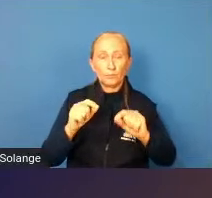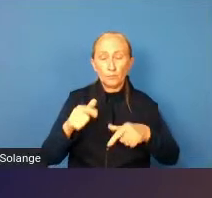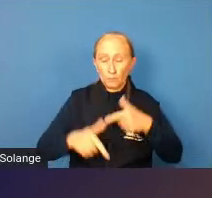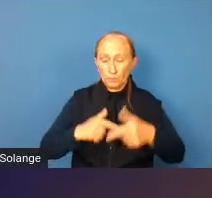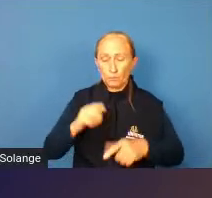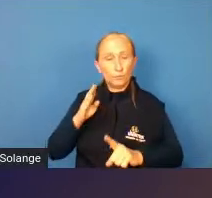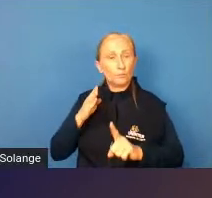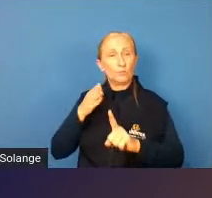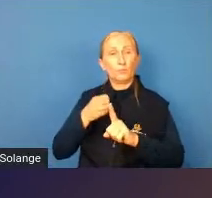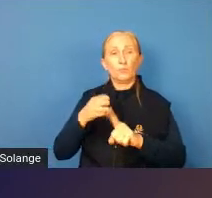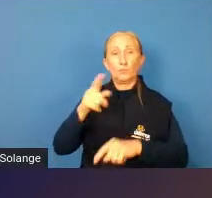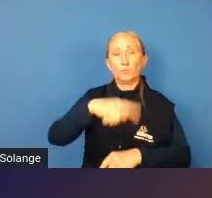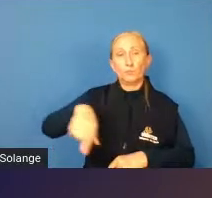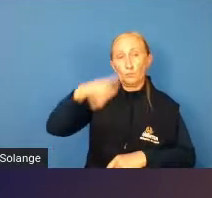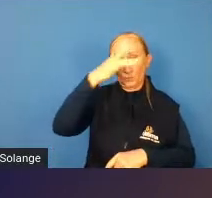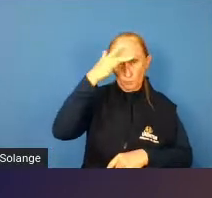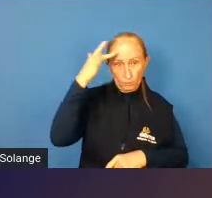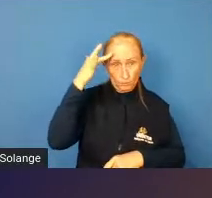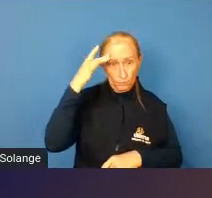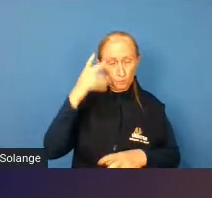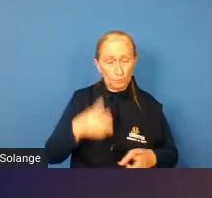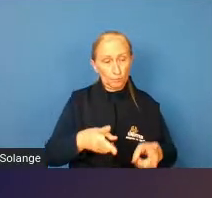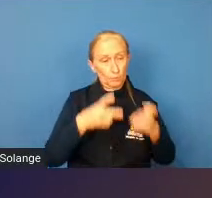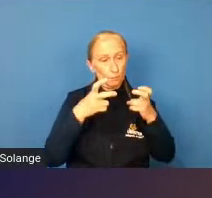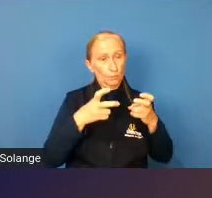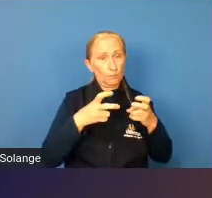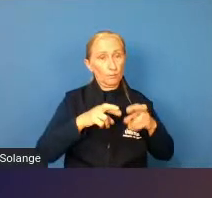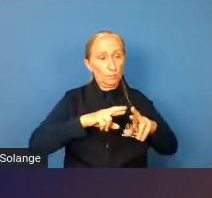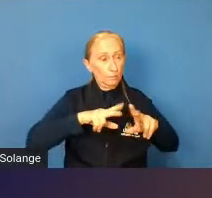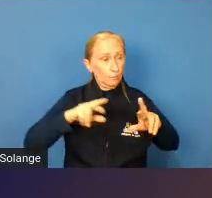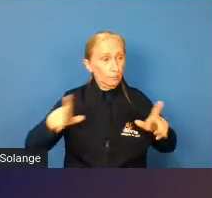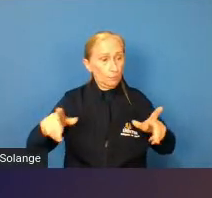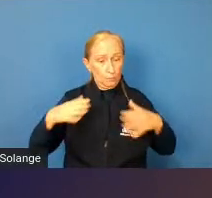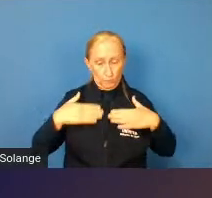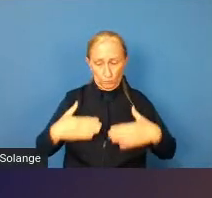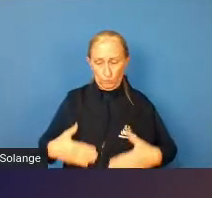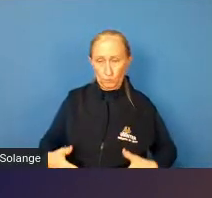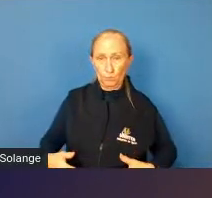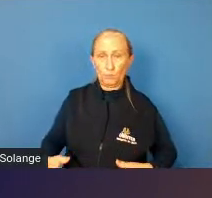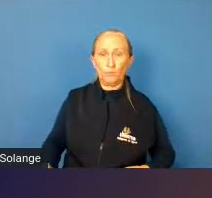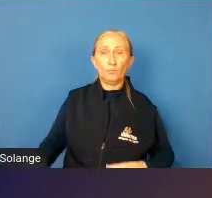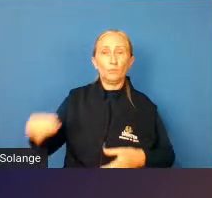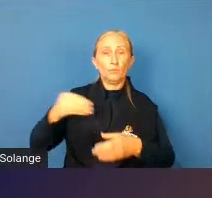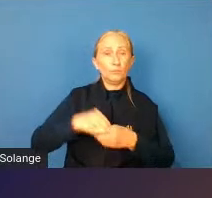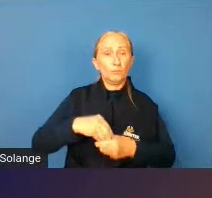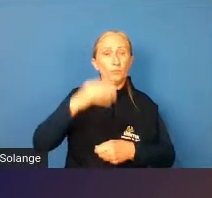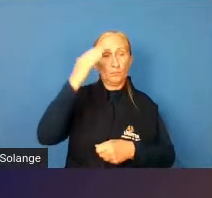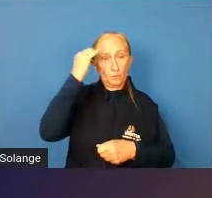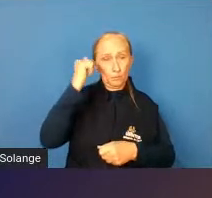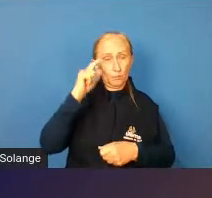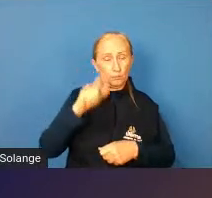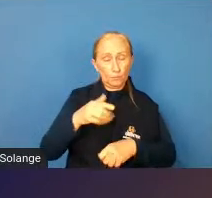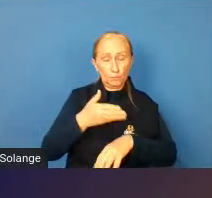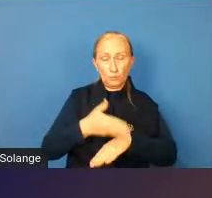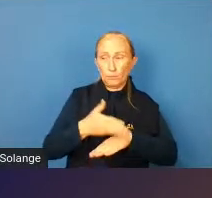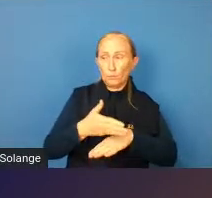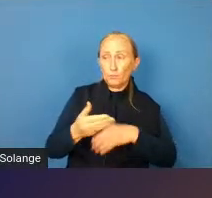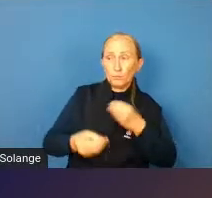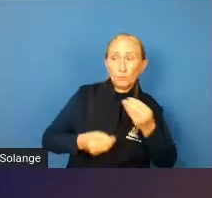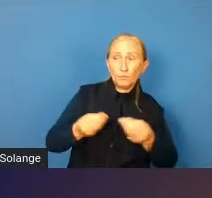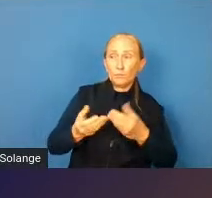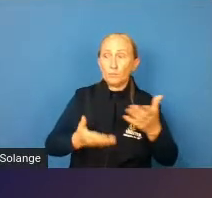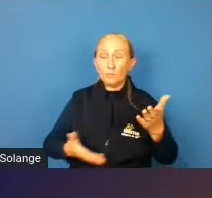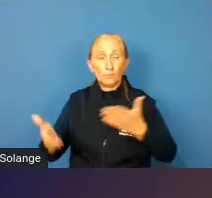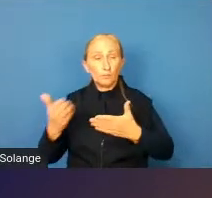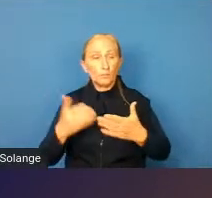direta com essas pessoas, né, reconhecer a diversidade de corpos que nos compõem e saber atuar com essas pessoas. Então,